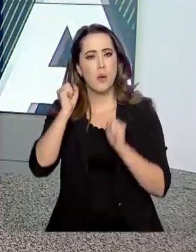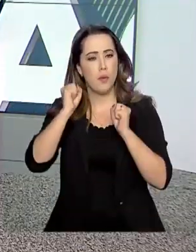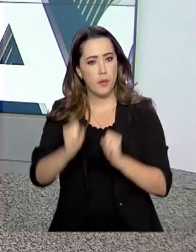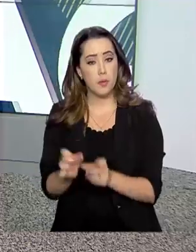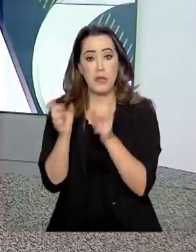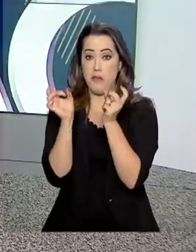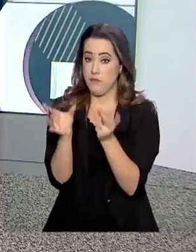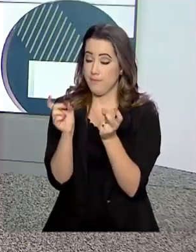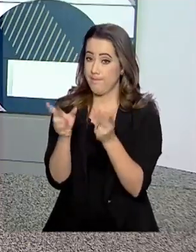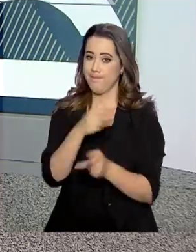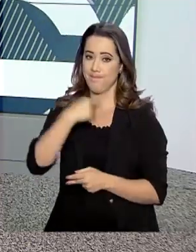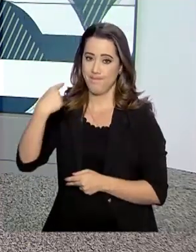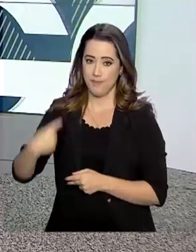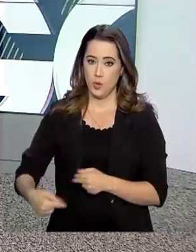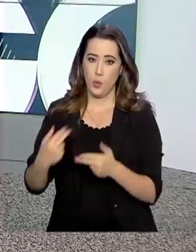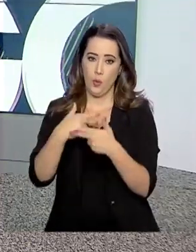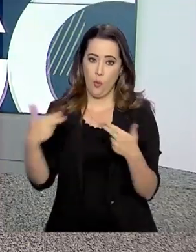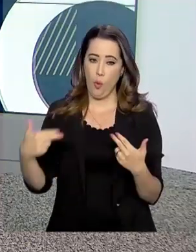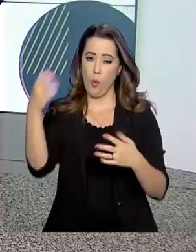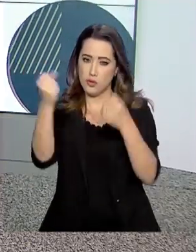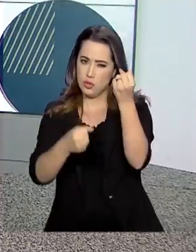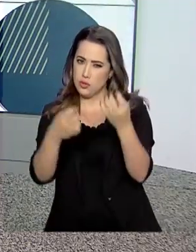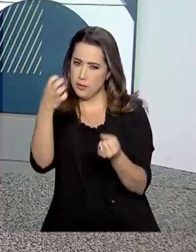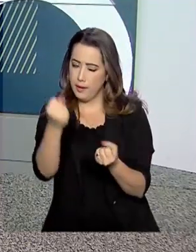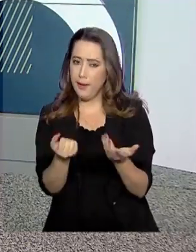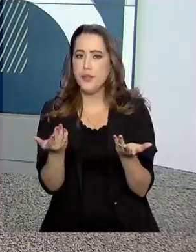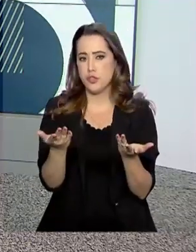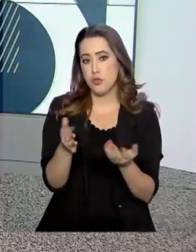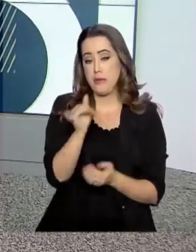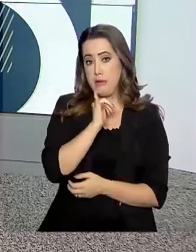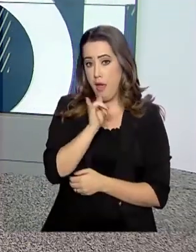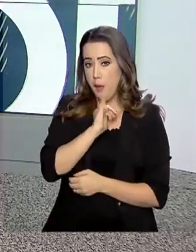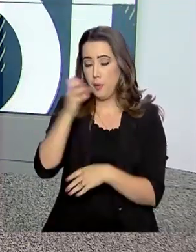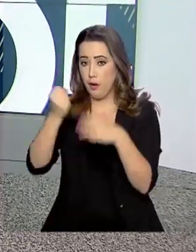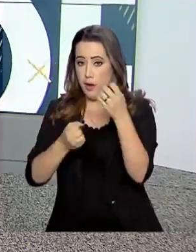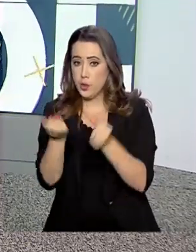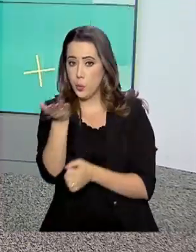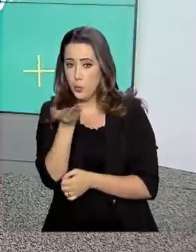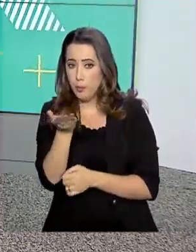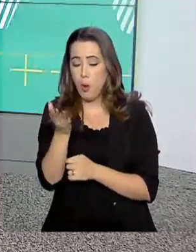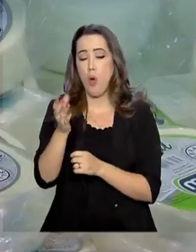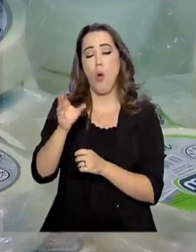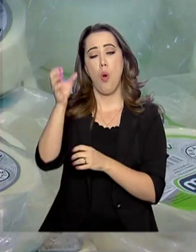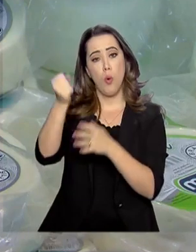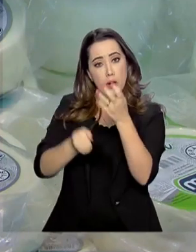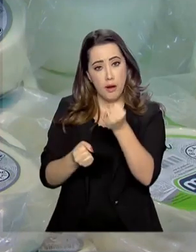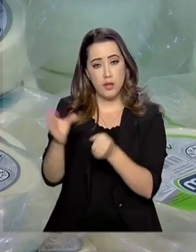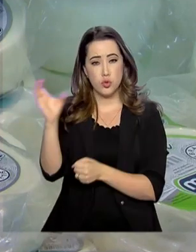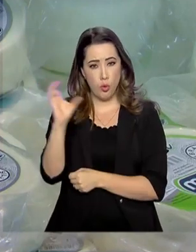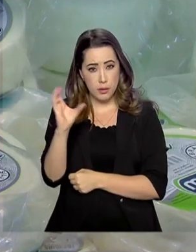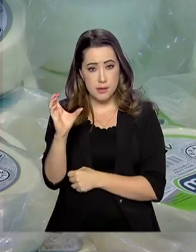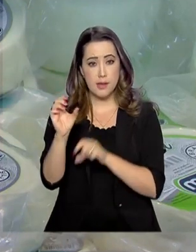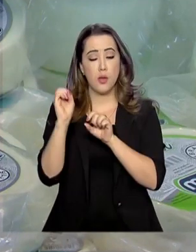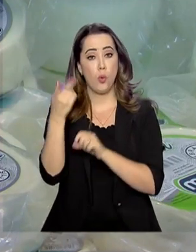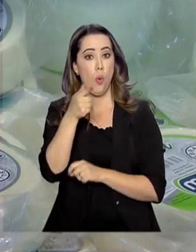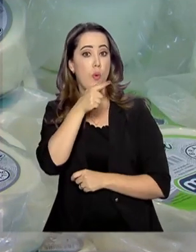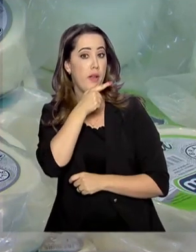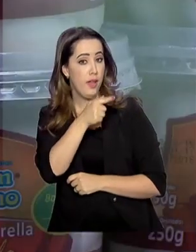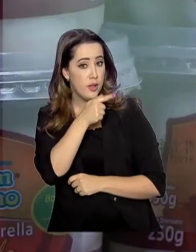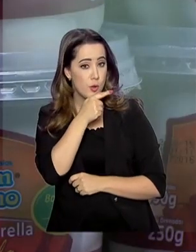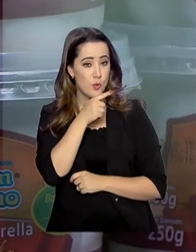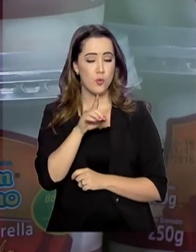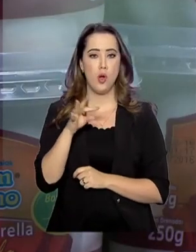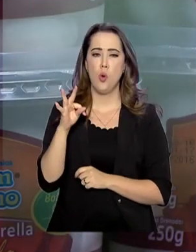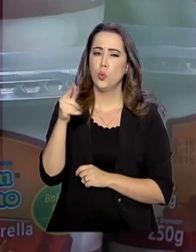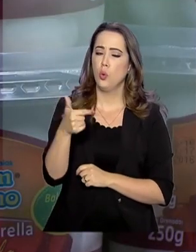vai poder exportar para a China produtos lácteos, como leite em pó, leite condensado e queijos. Ao todo, 24